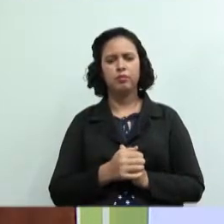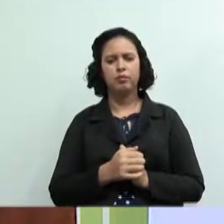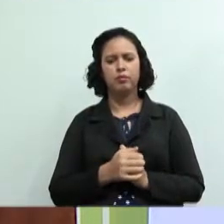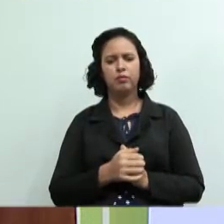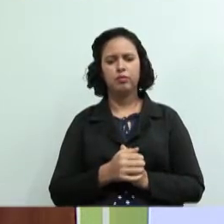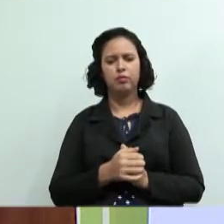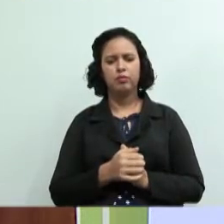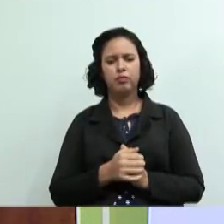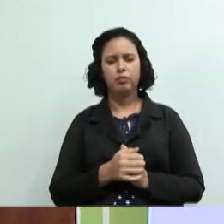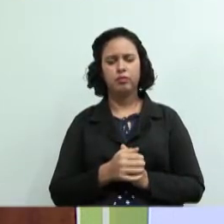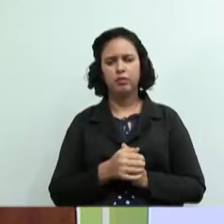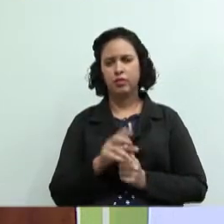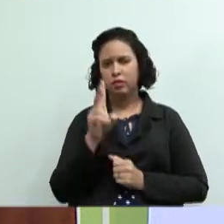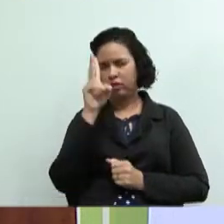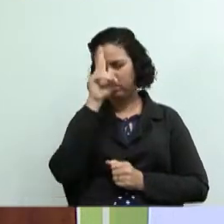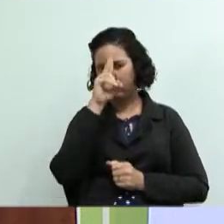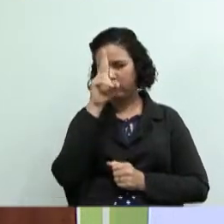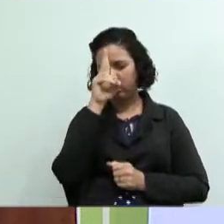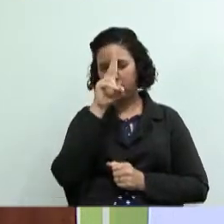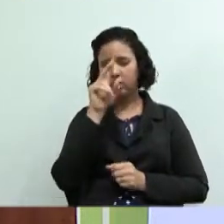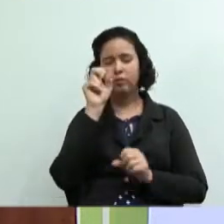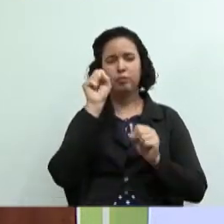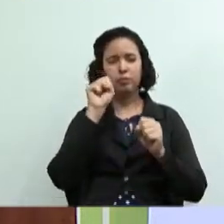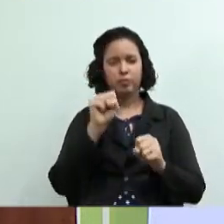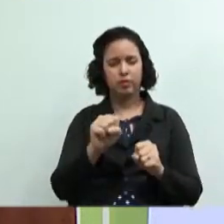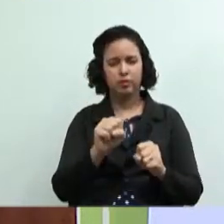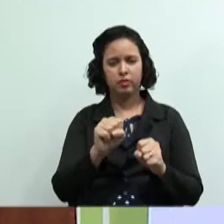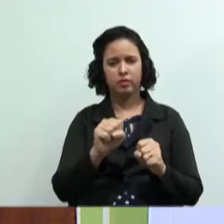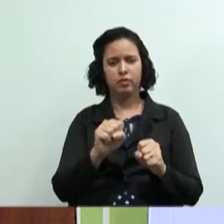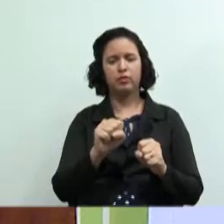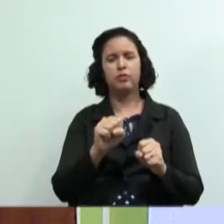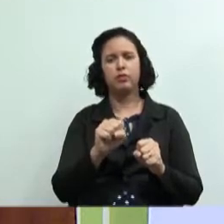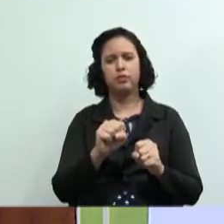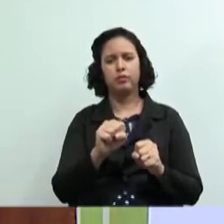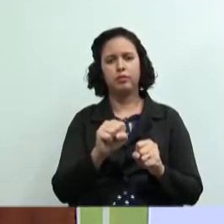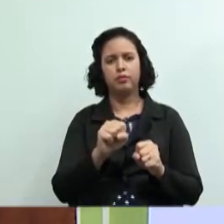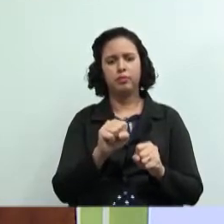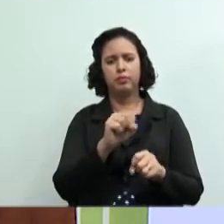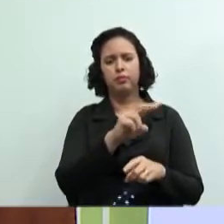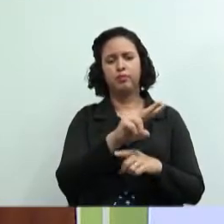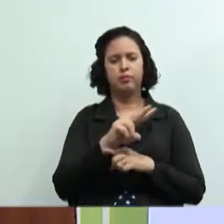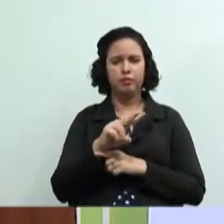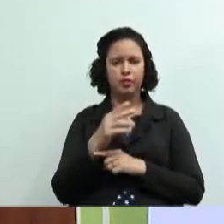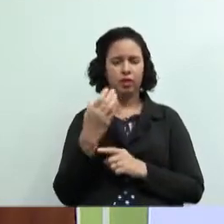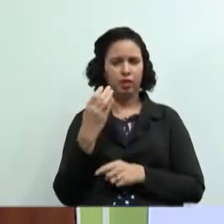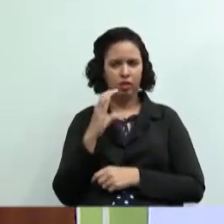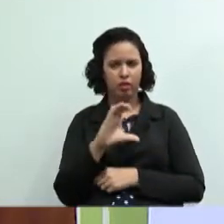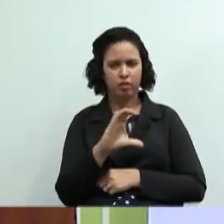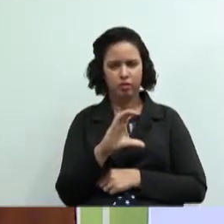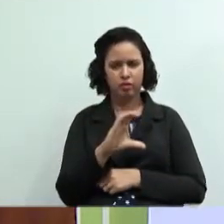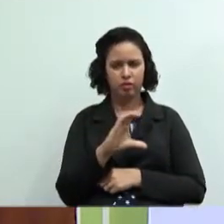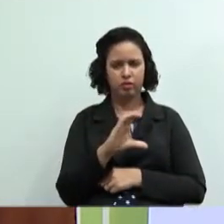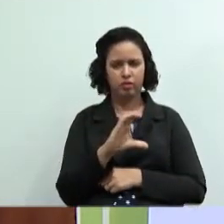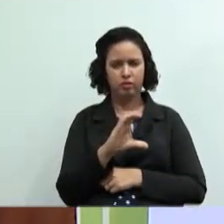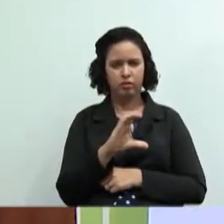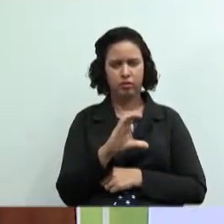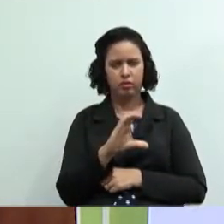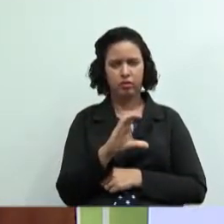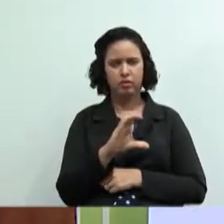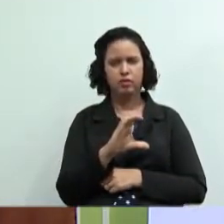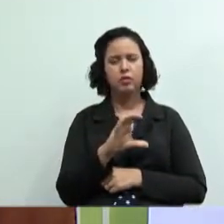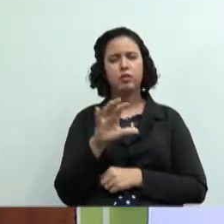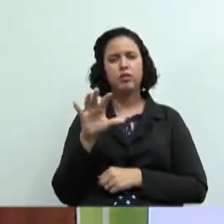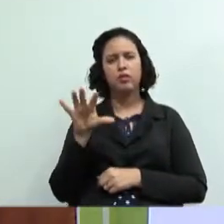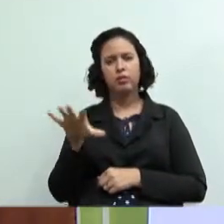vocês lembram que eu falei que a cooperativa habitacional pode pegar crédito deve pegar de preferência numa cooperativa de crédito olha como os